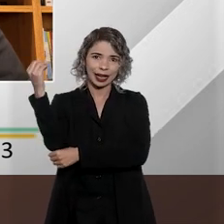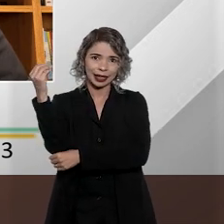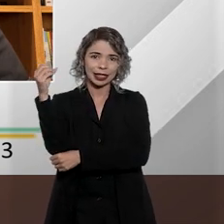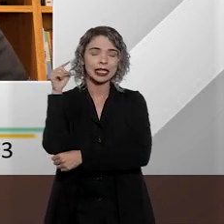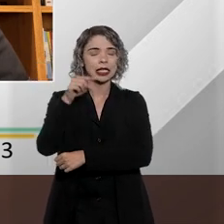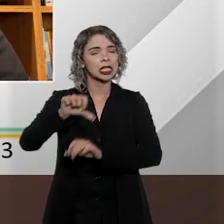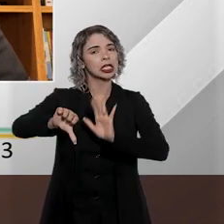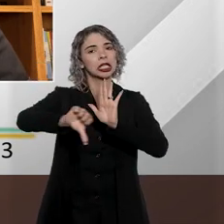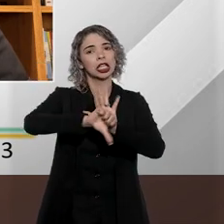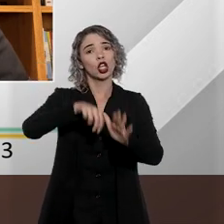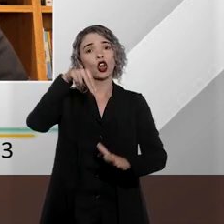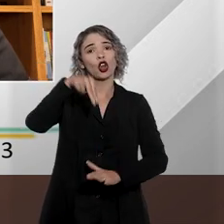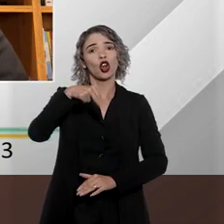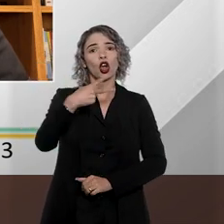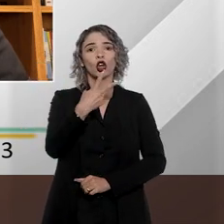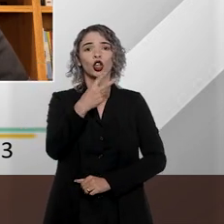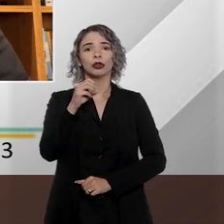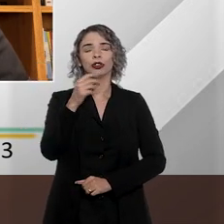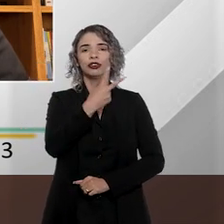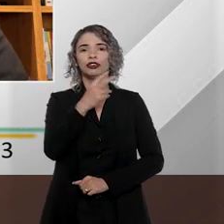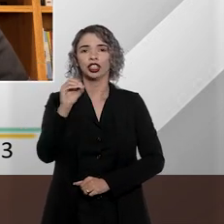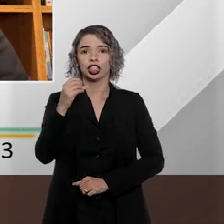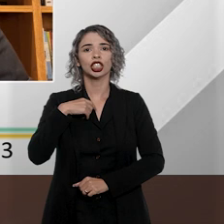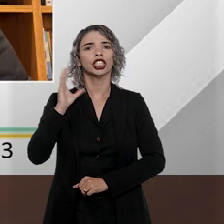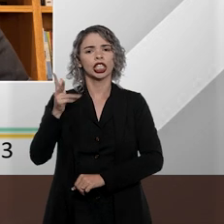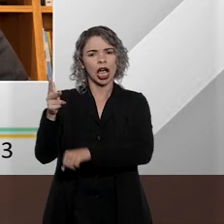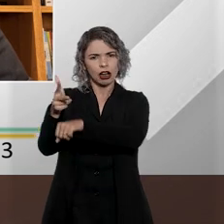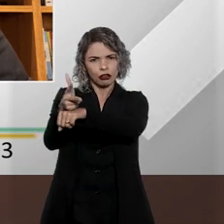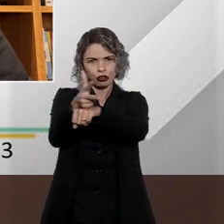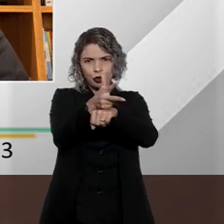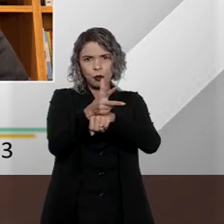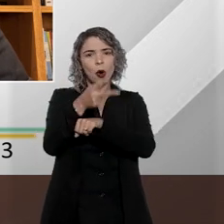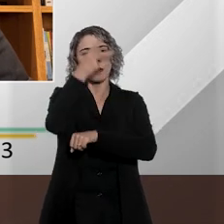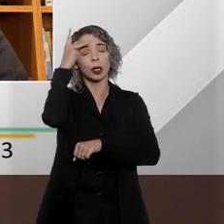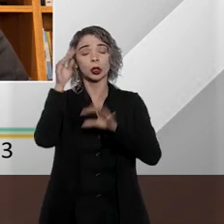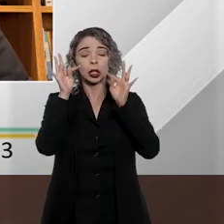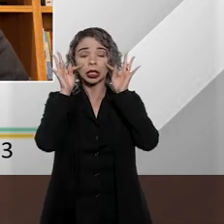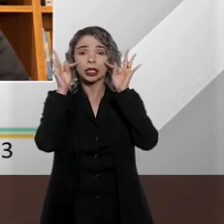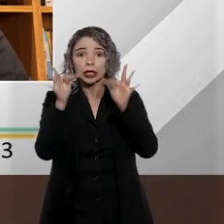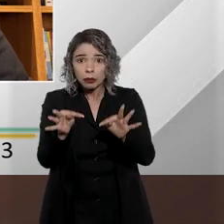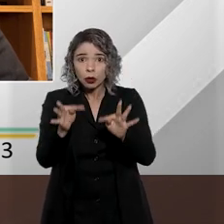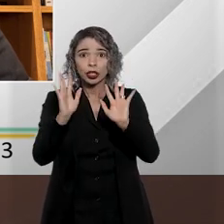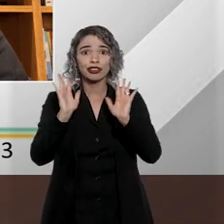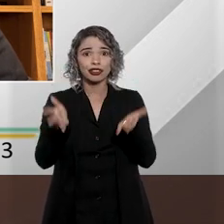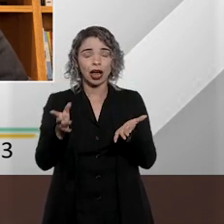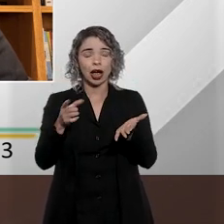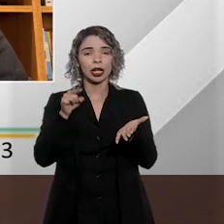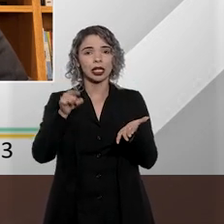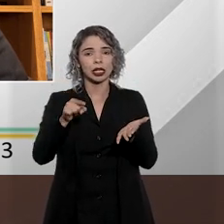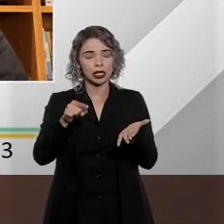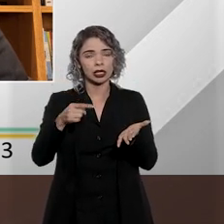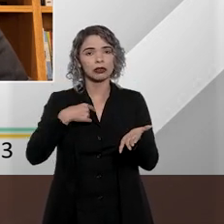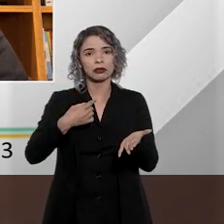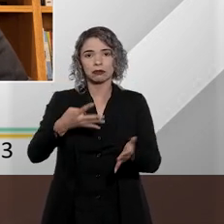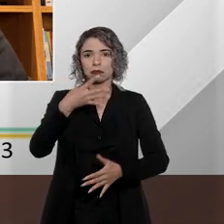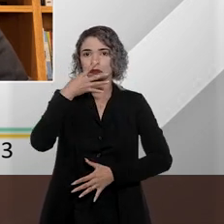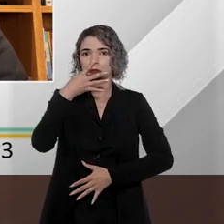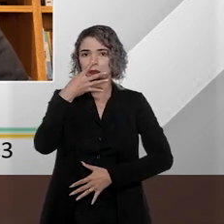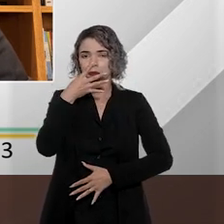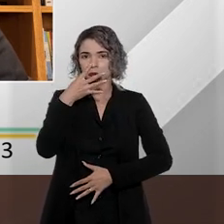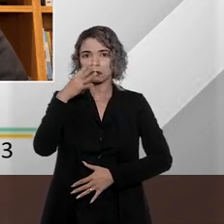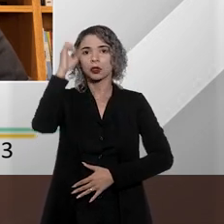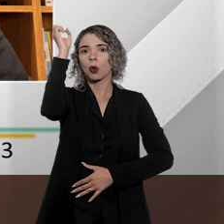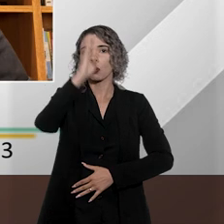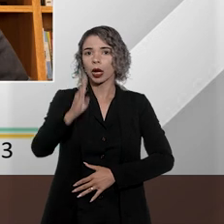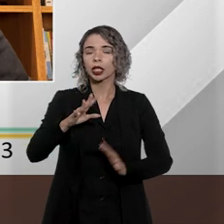Sul. E o crime foi em novembro de 2020, foi filmado por testemunhas e a brutalidade chocou o Brasil, enfim, chocou